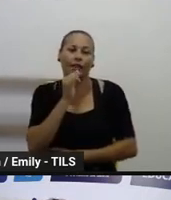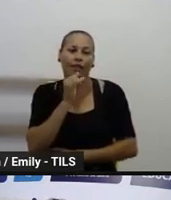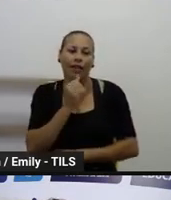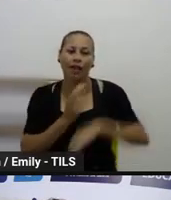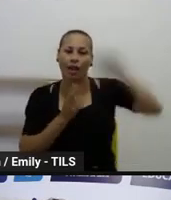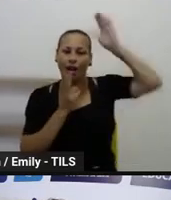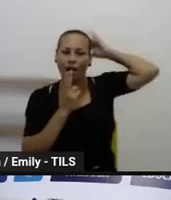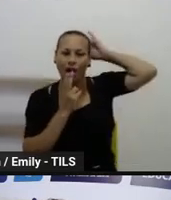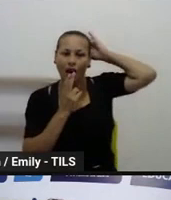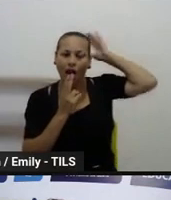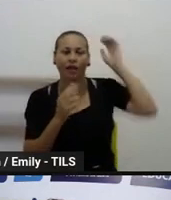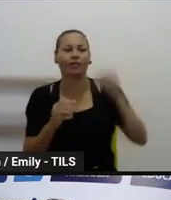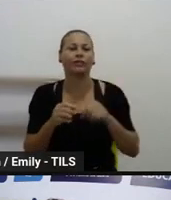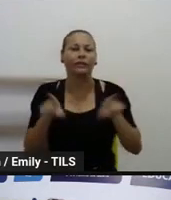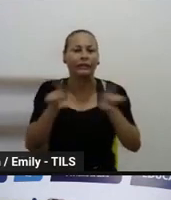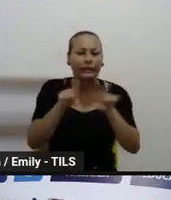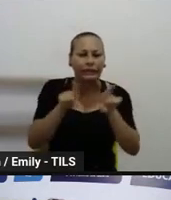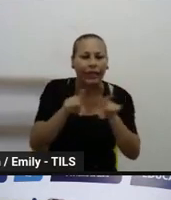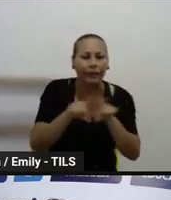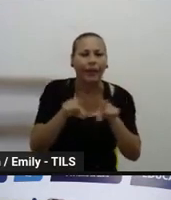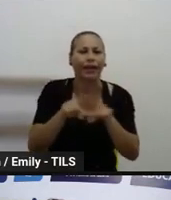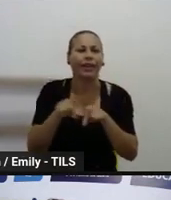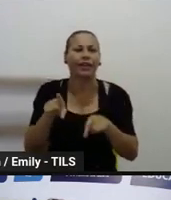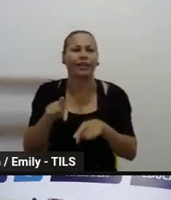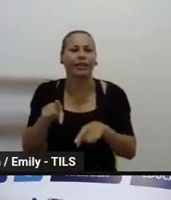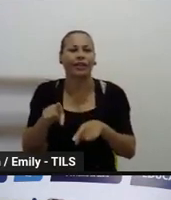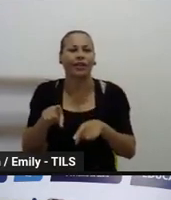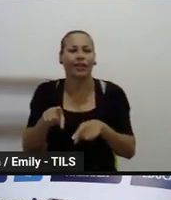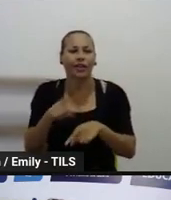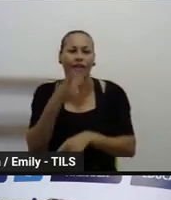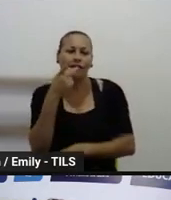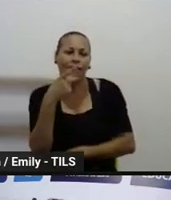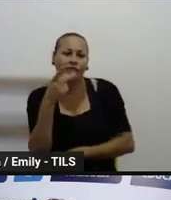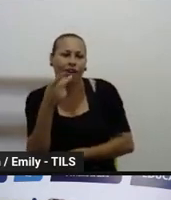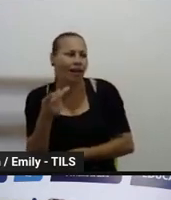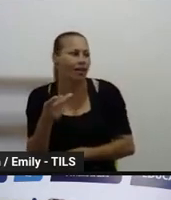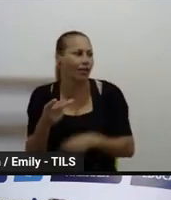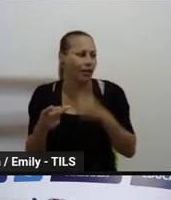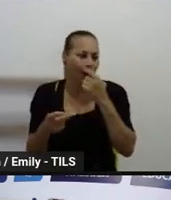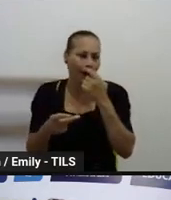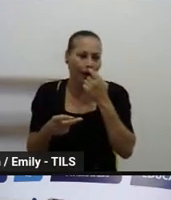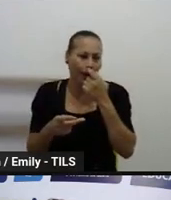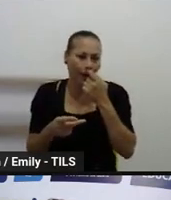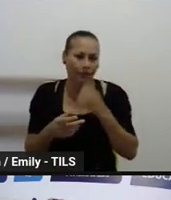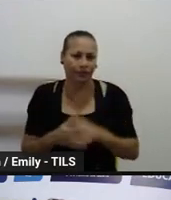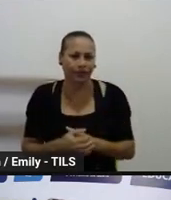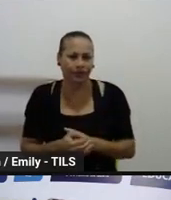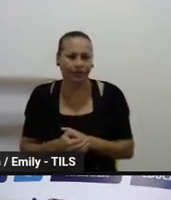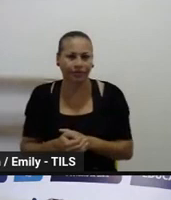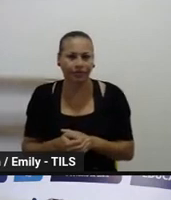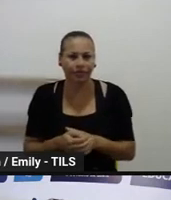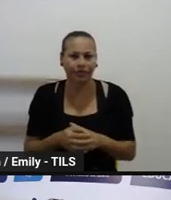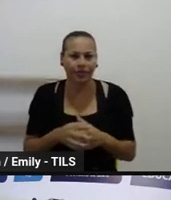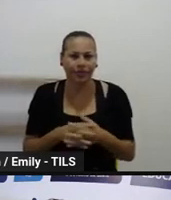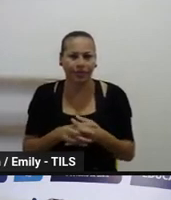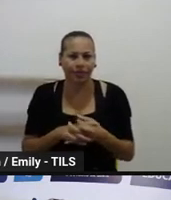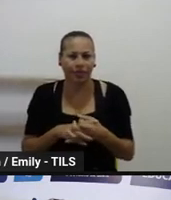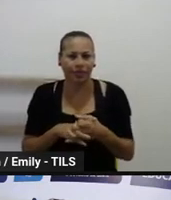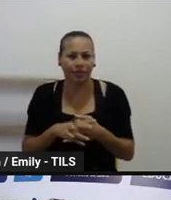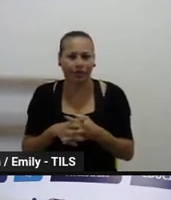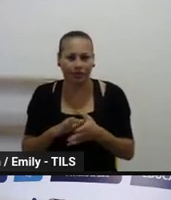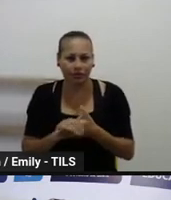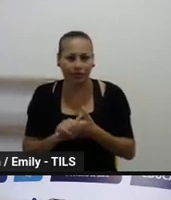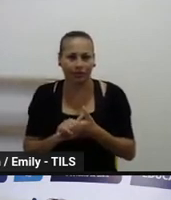são os alunos indígenas, que falam o aral. Esse é um outro ponto que também teve uma